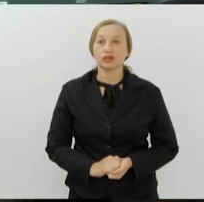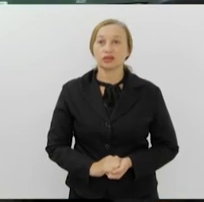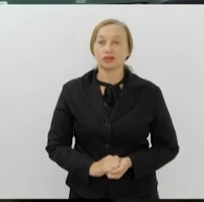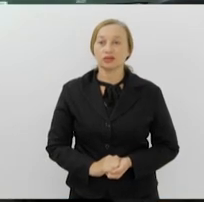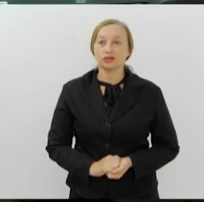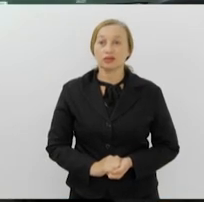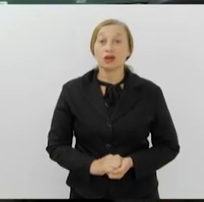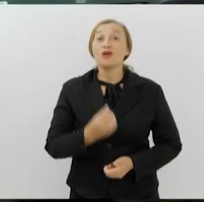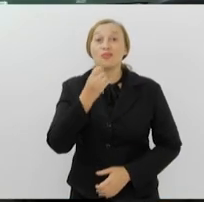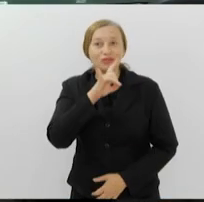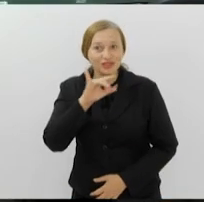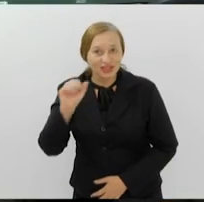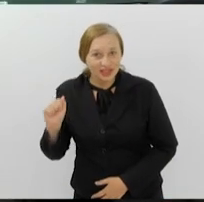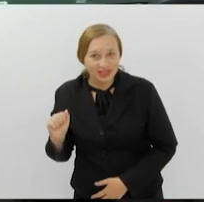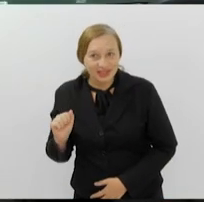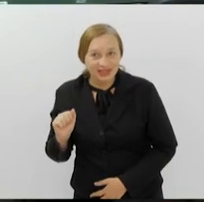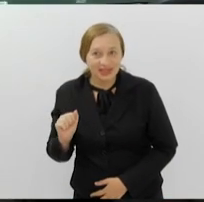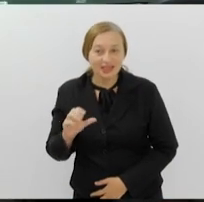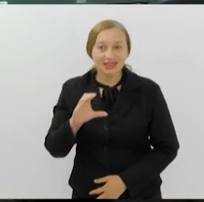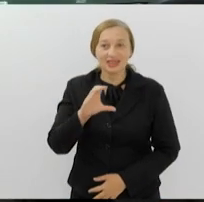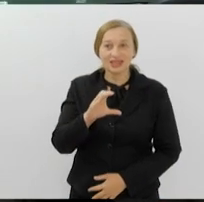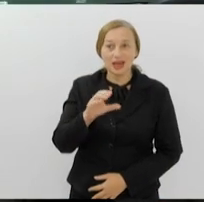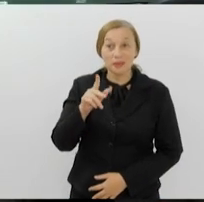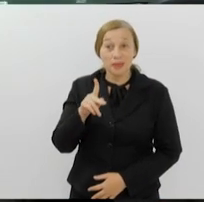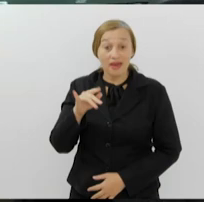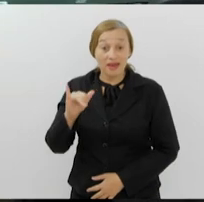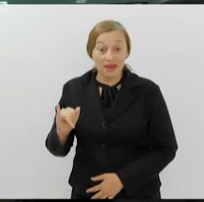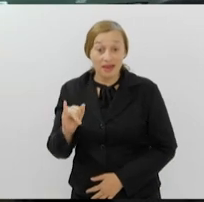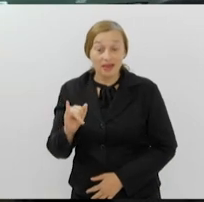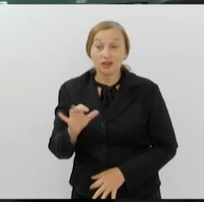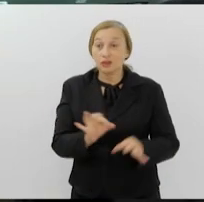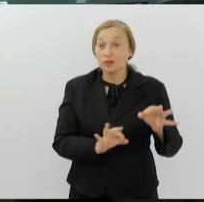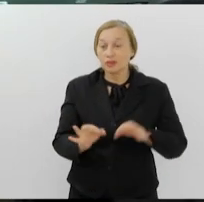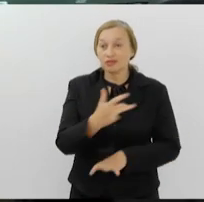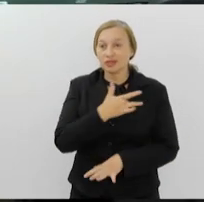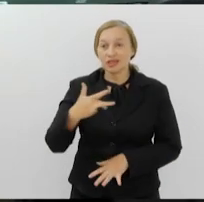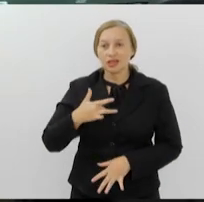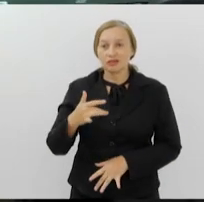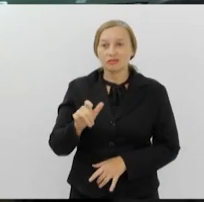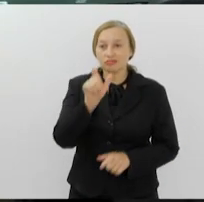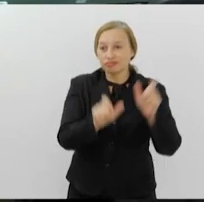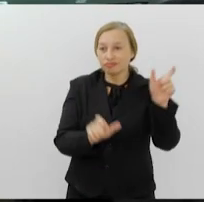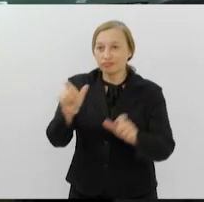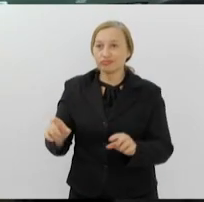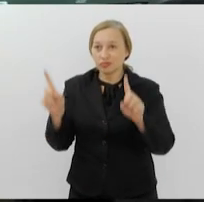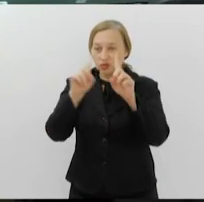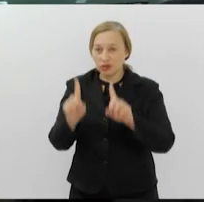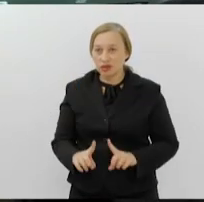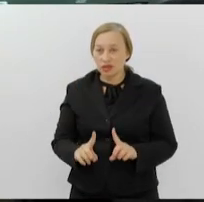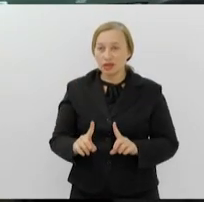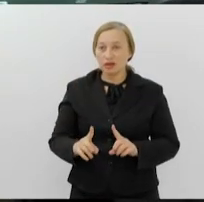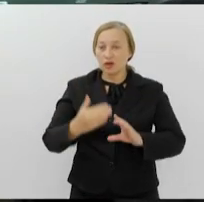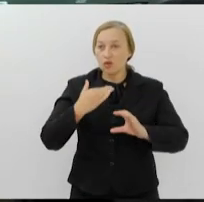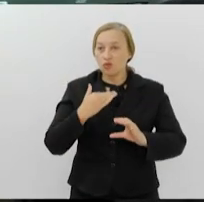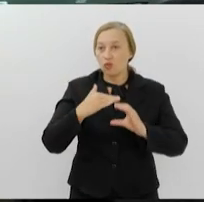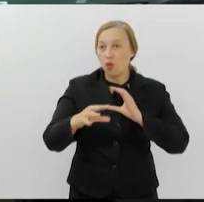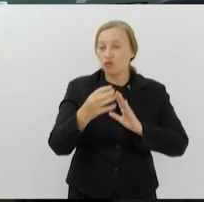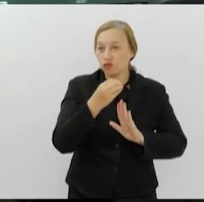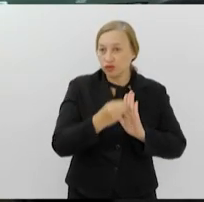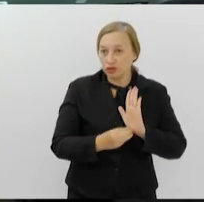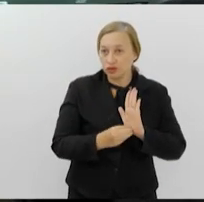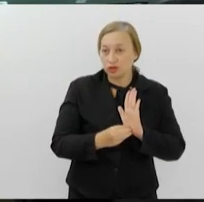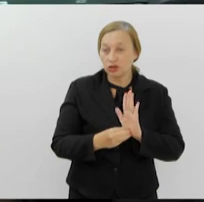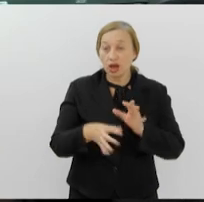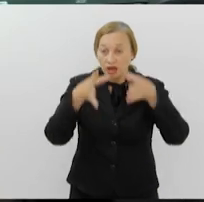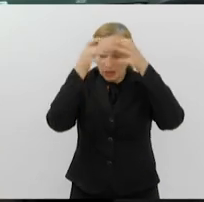Bom Dia Alerj, CPI dos Planos de Saúde das Pessoas com Deficiência vai enviar um ofício para o Tribunal de Justiça do Rio